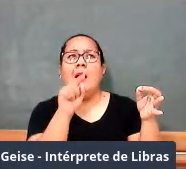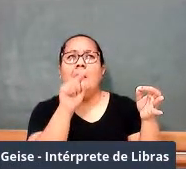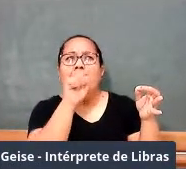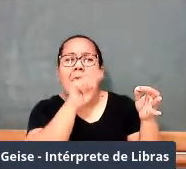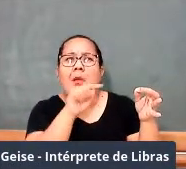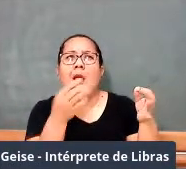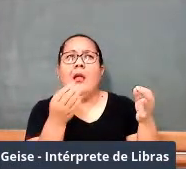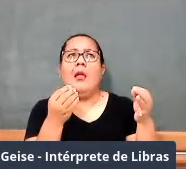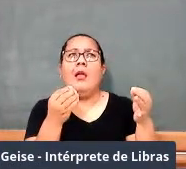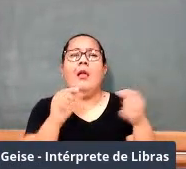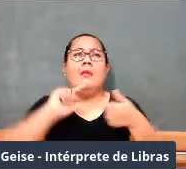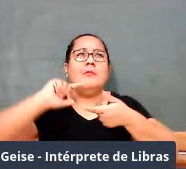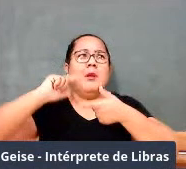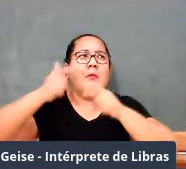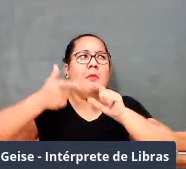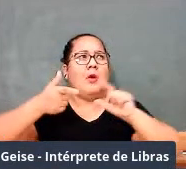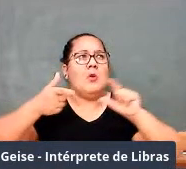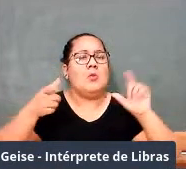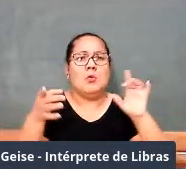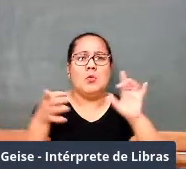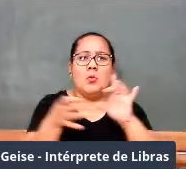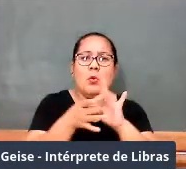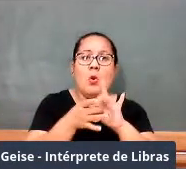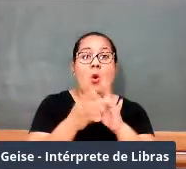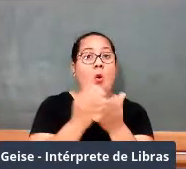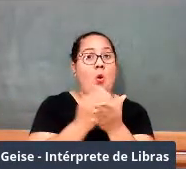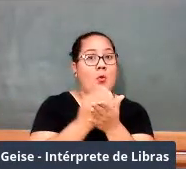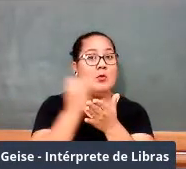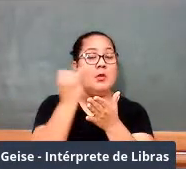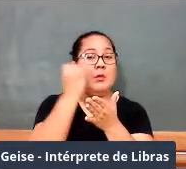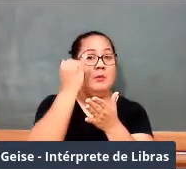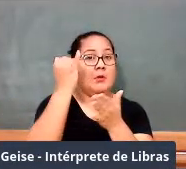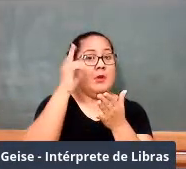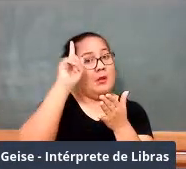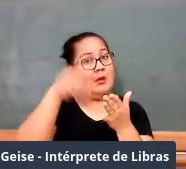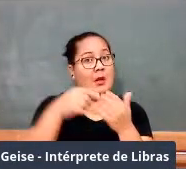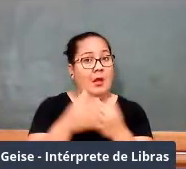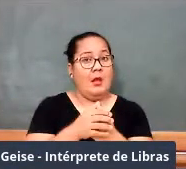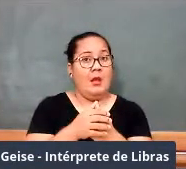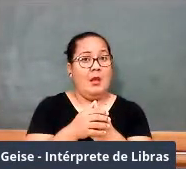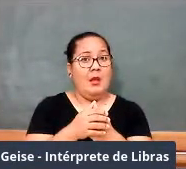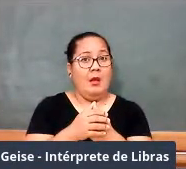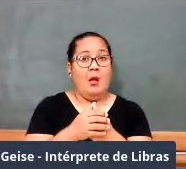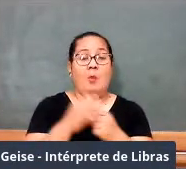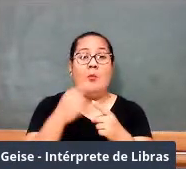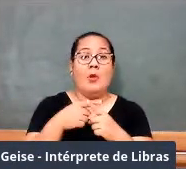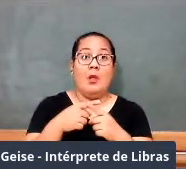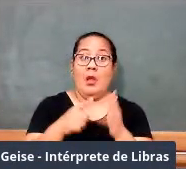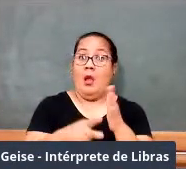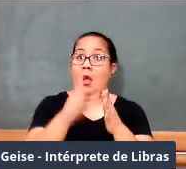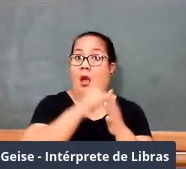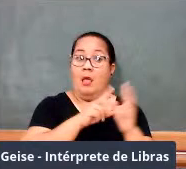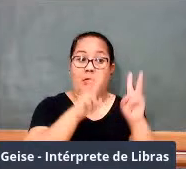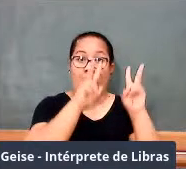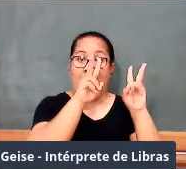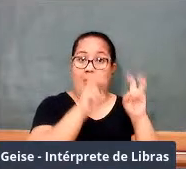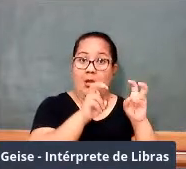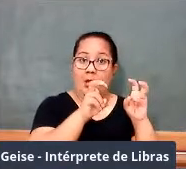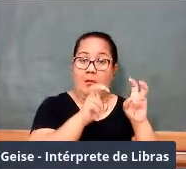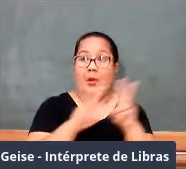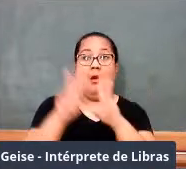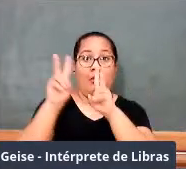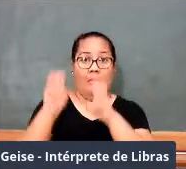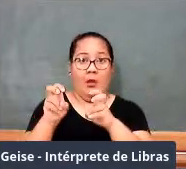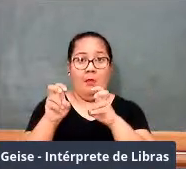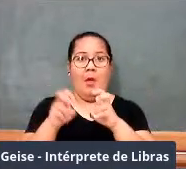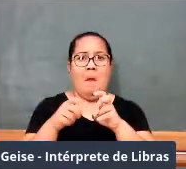parênteses, ó, quando a gente fala que a aritmética era ensinada em separado, era ensinada em separado mesmo,